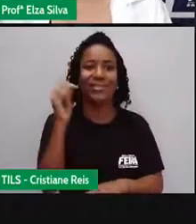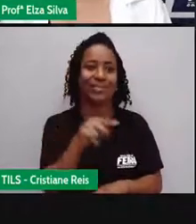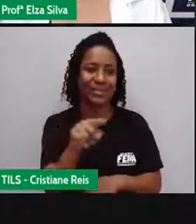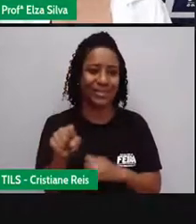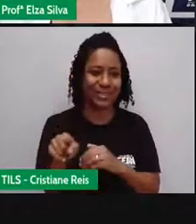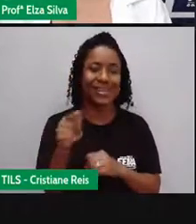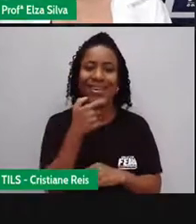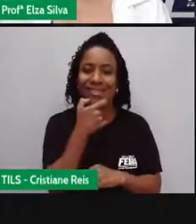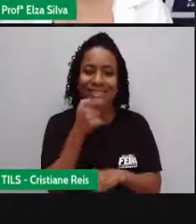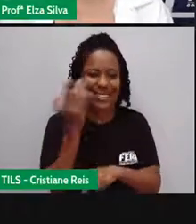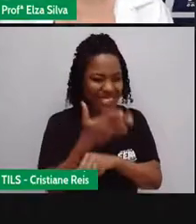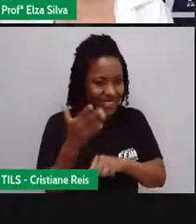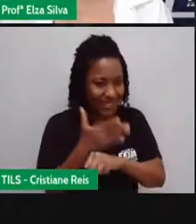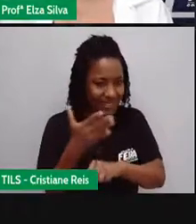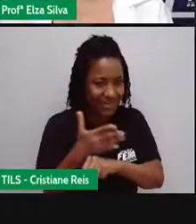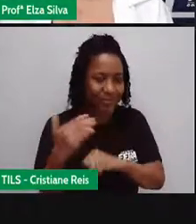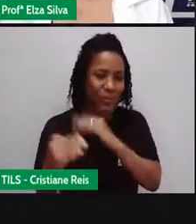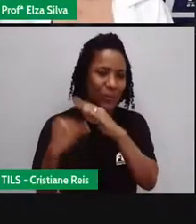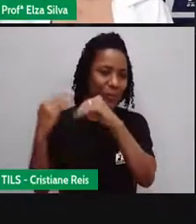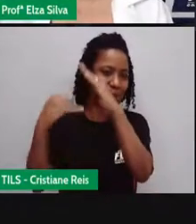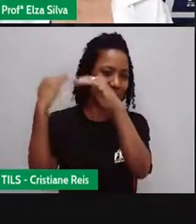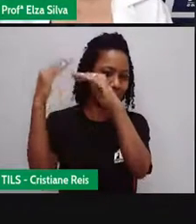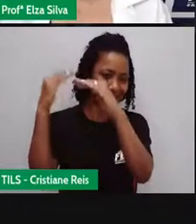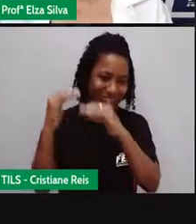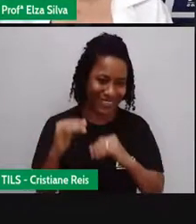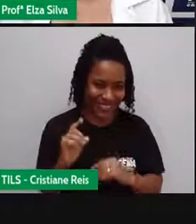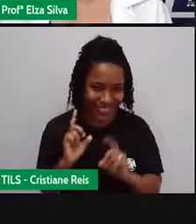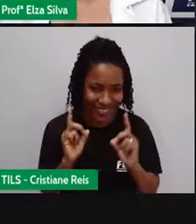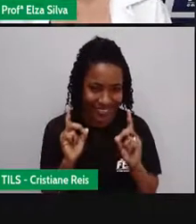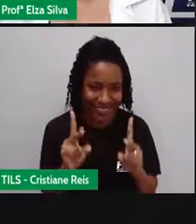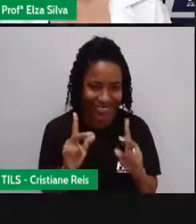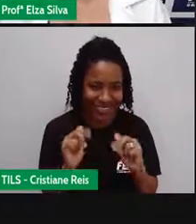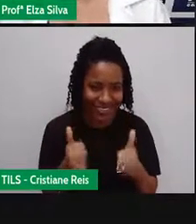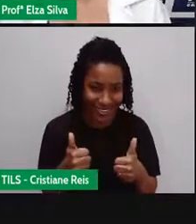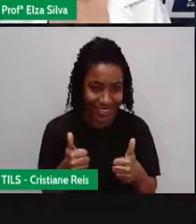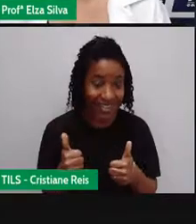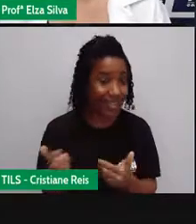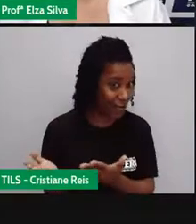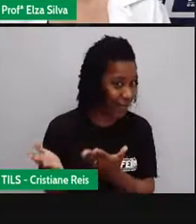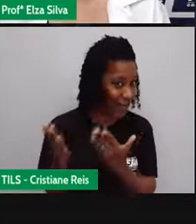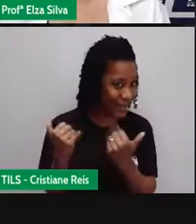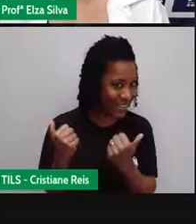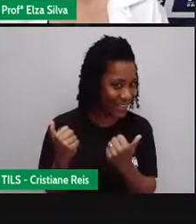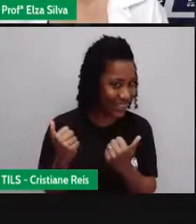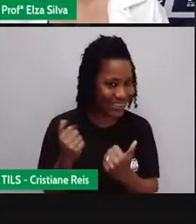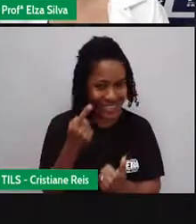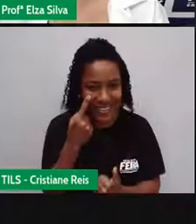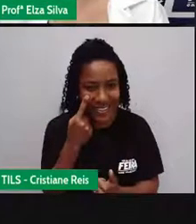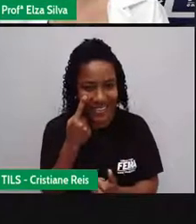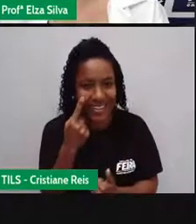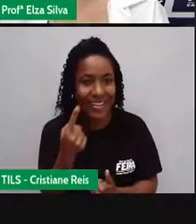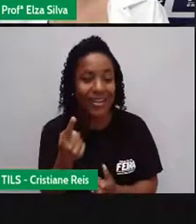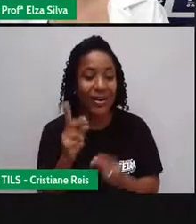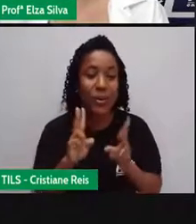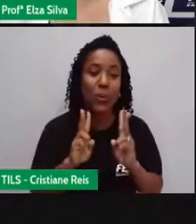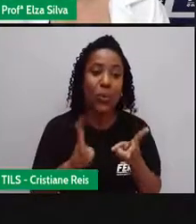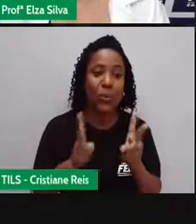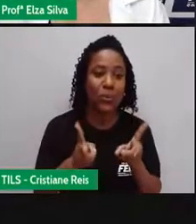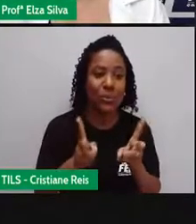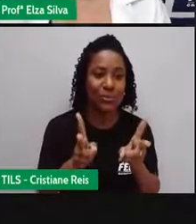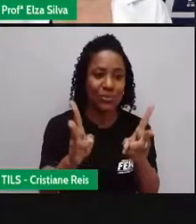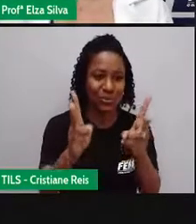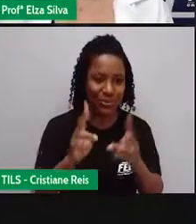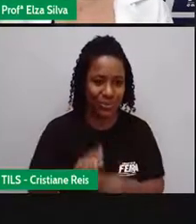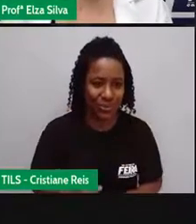seu inglês Ok, students? Ok, let's go Vamos lá, vamos dar continuidade aqui